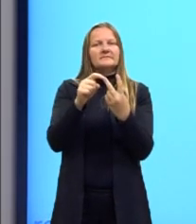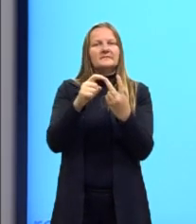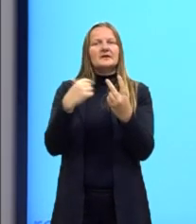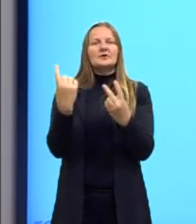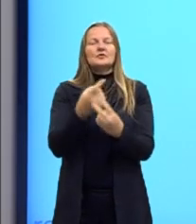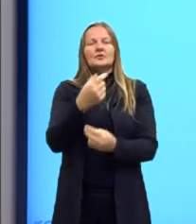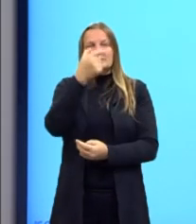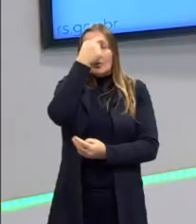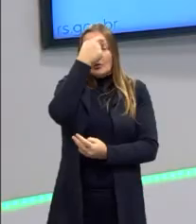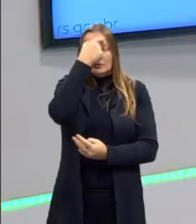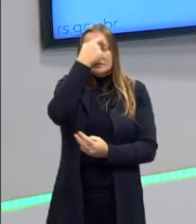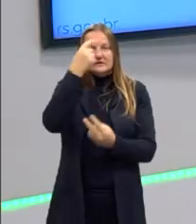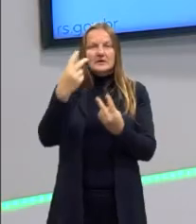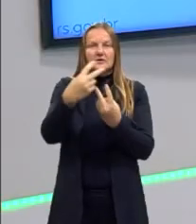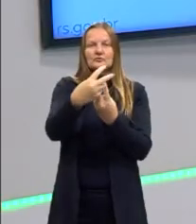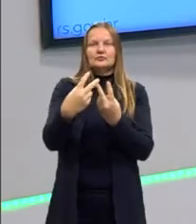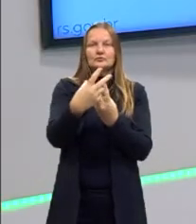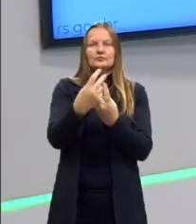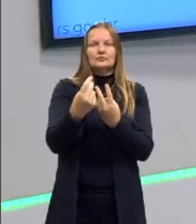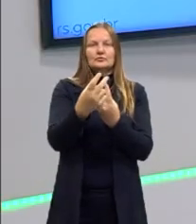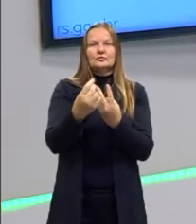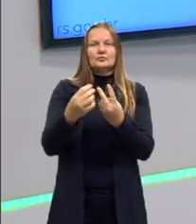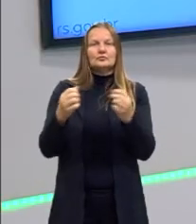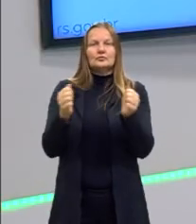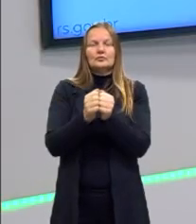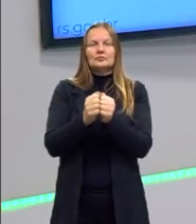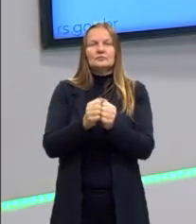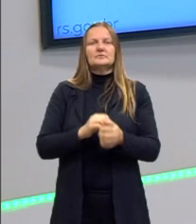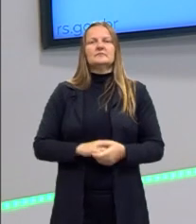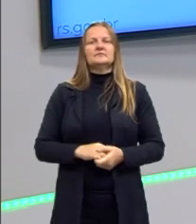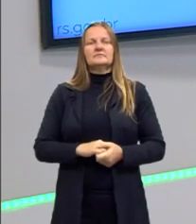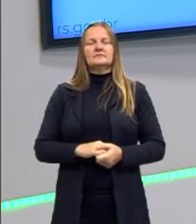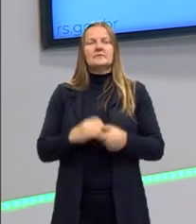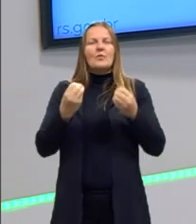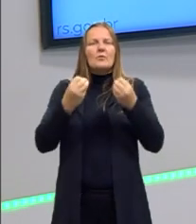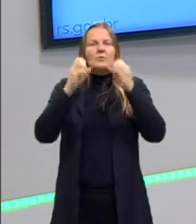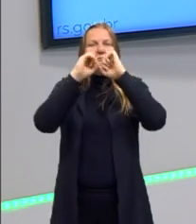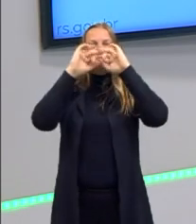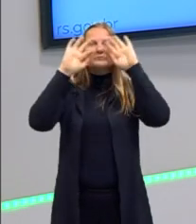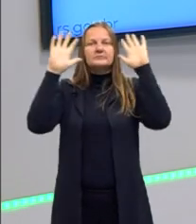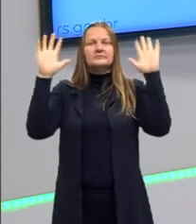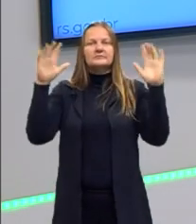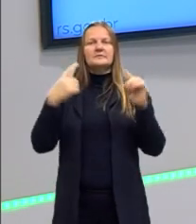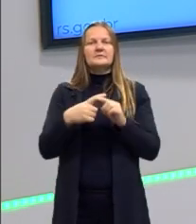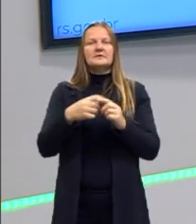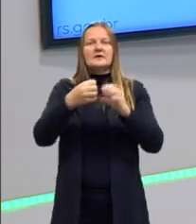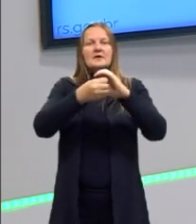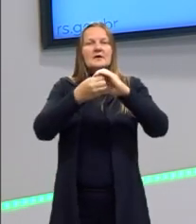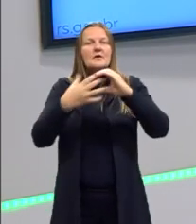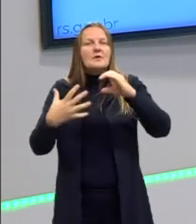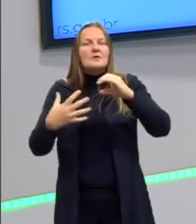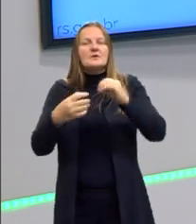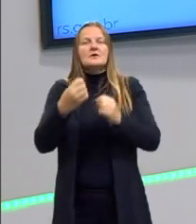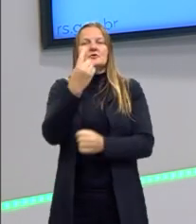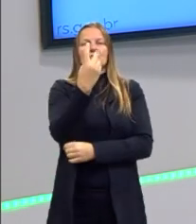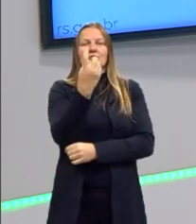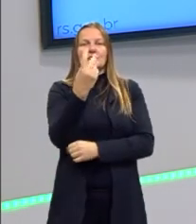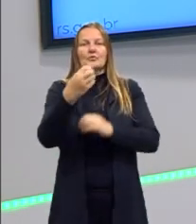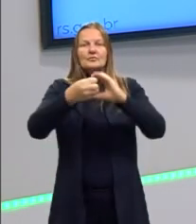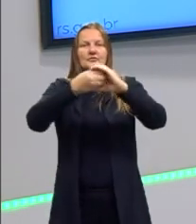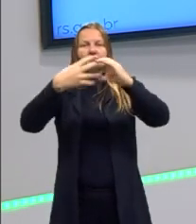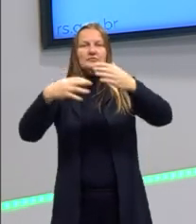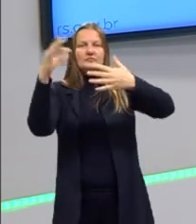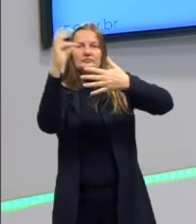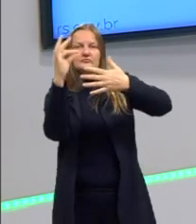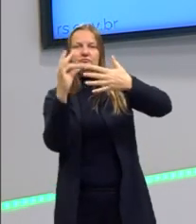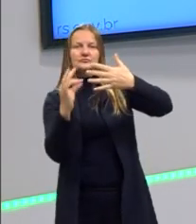nossa consciência. A nossa consciência, o modo de entender as coisas. E essas categorias, são 12 categorias, que